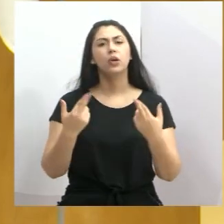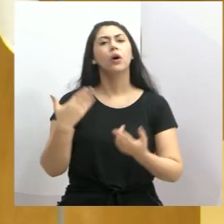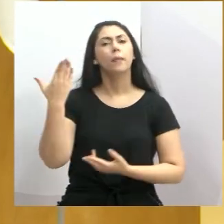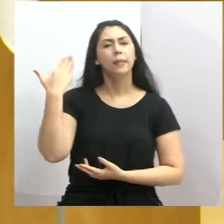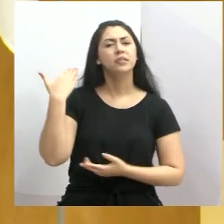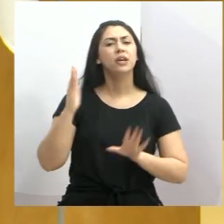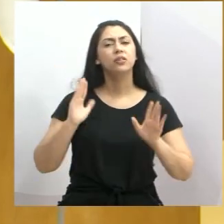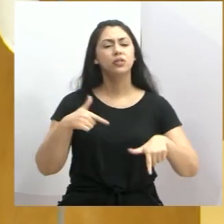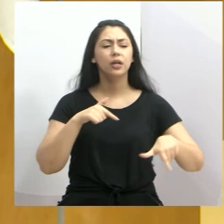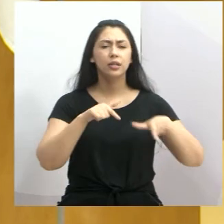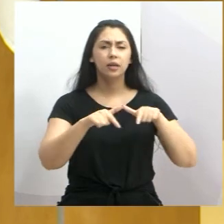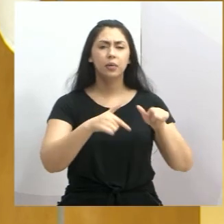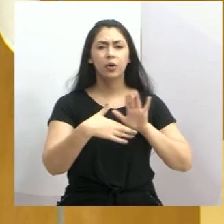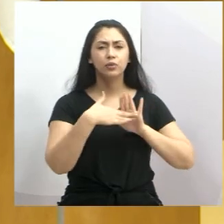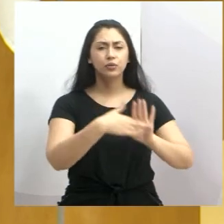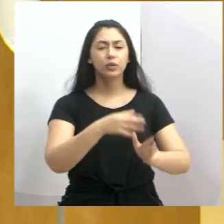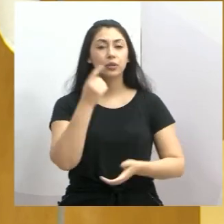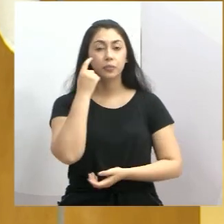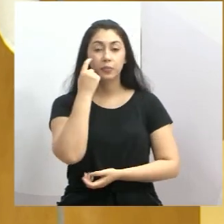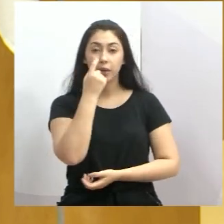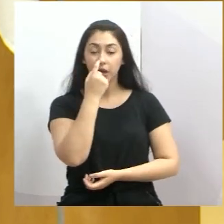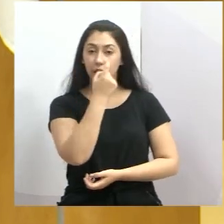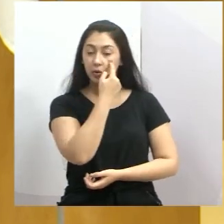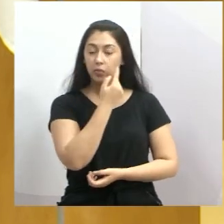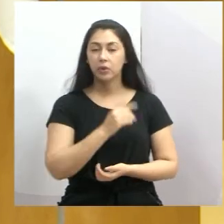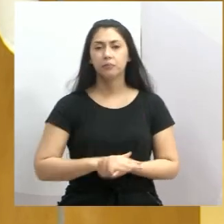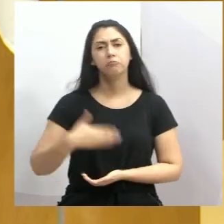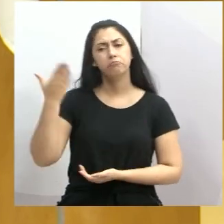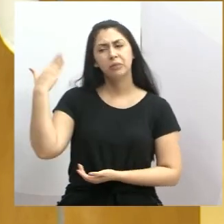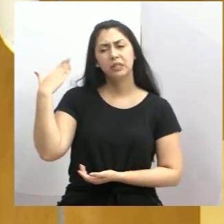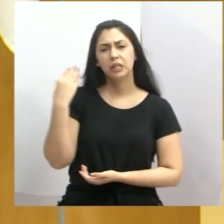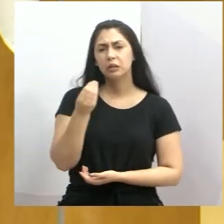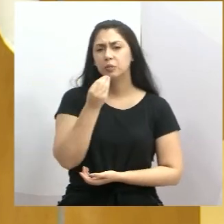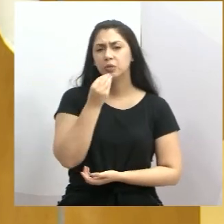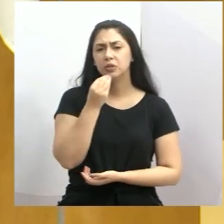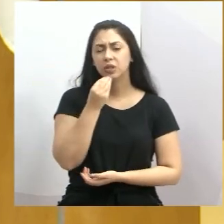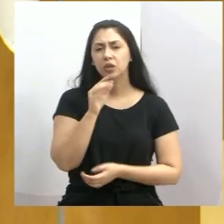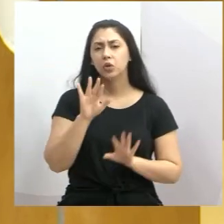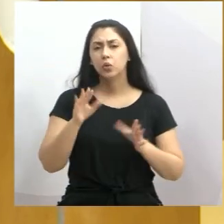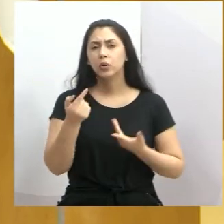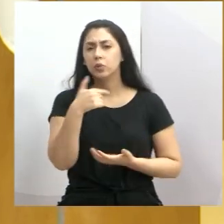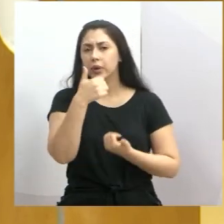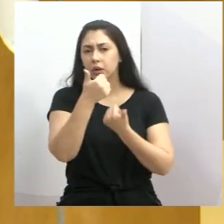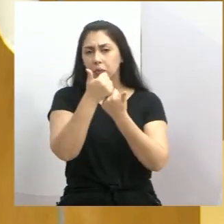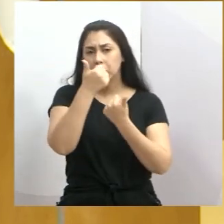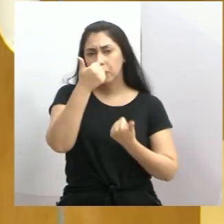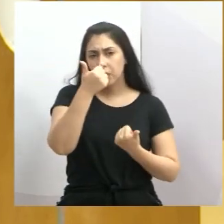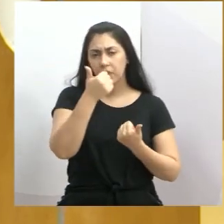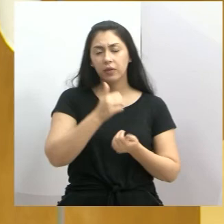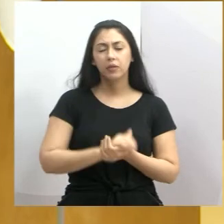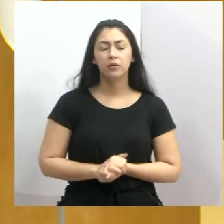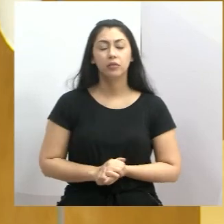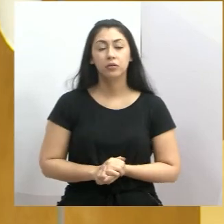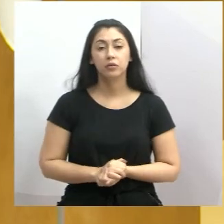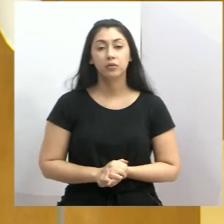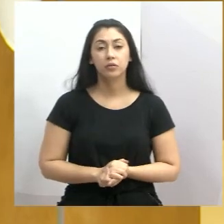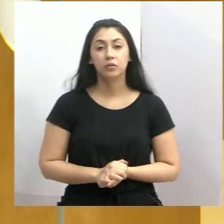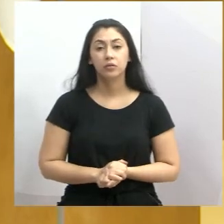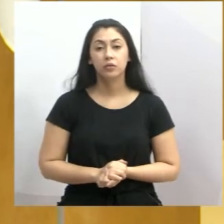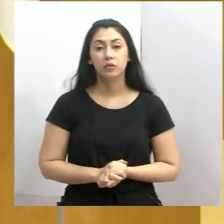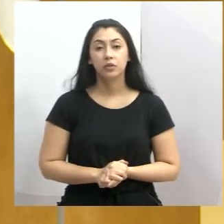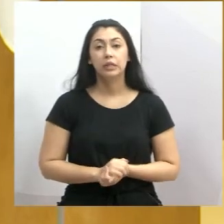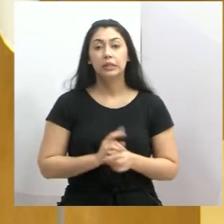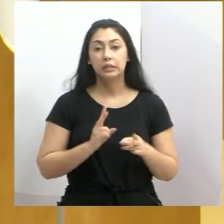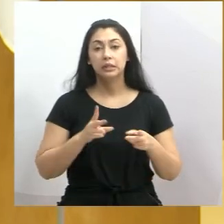nas comunidades do Parque Meia Lua. Tive a oportunidade, enquanto vereador foi subprefeito, de estar ali sempre ser atendido pelo